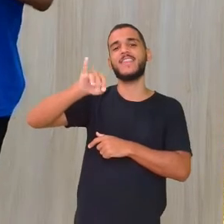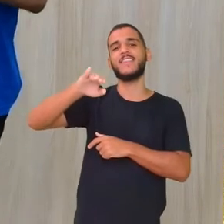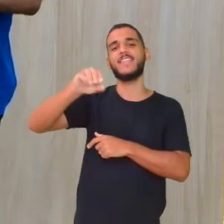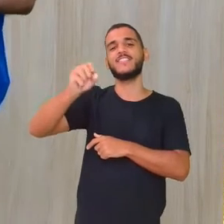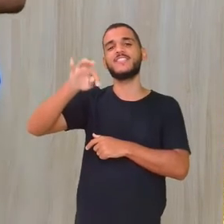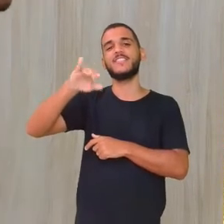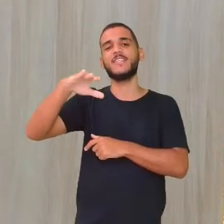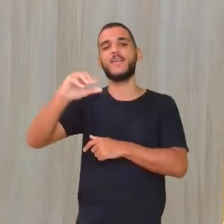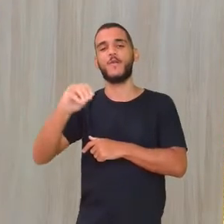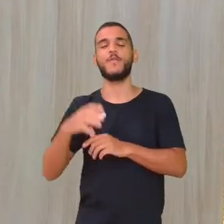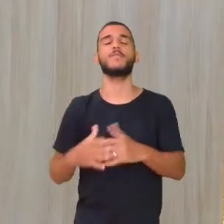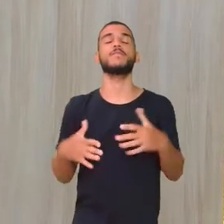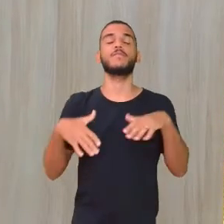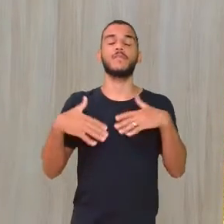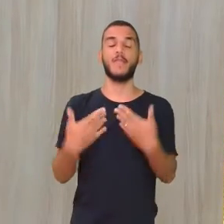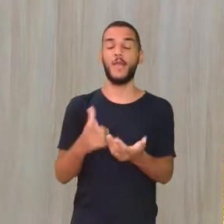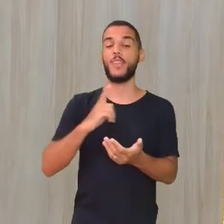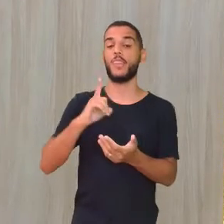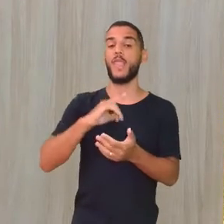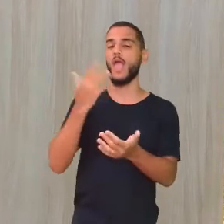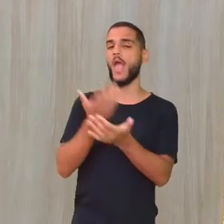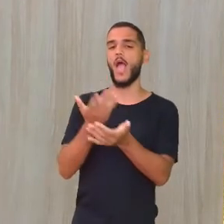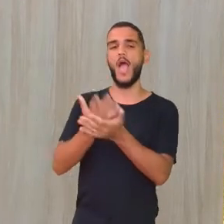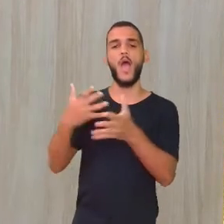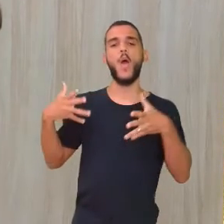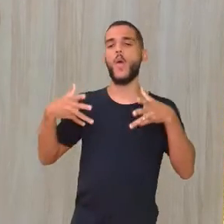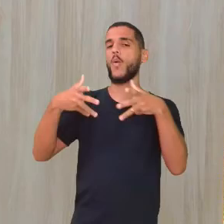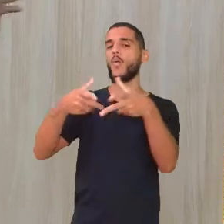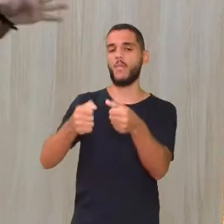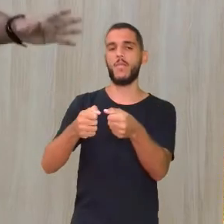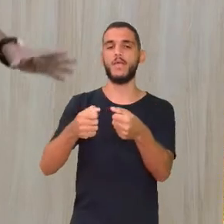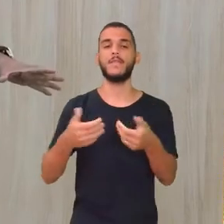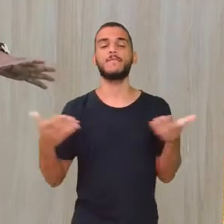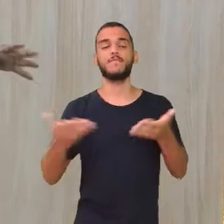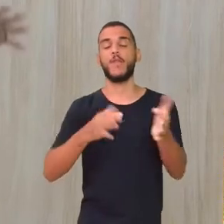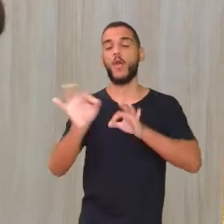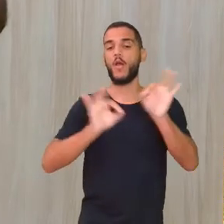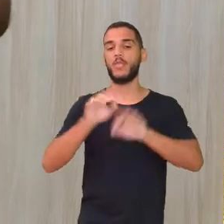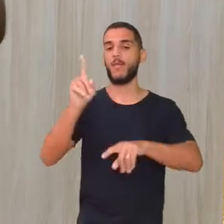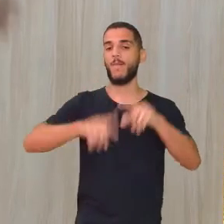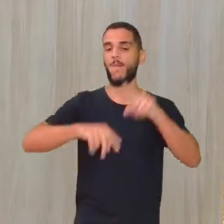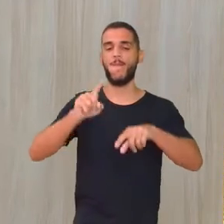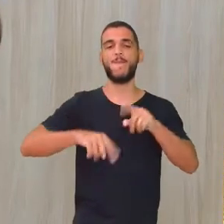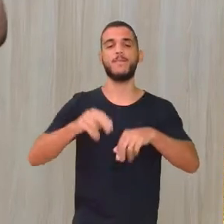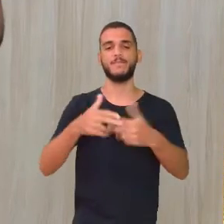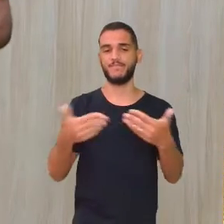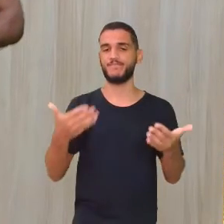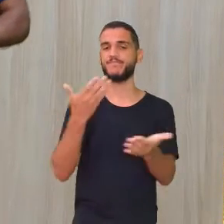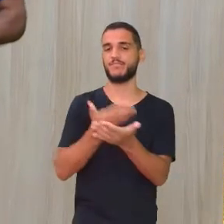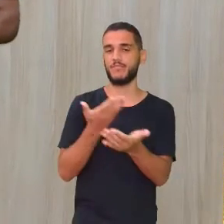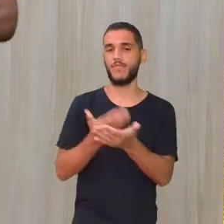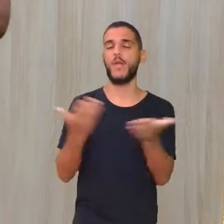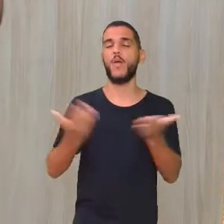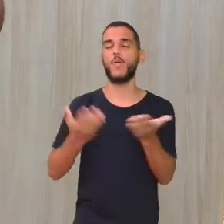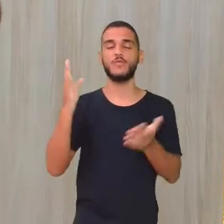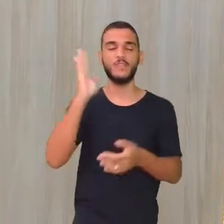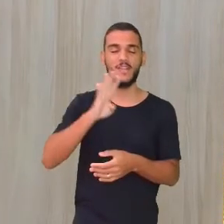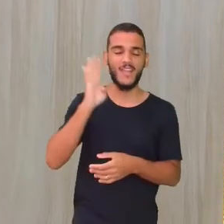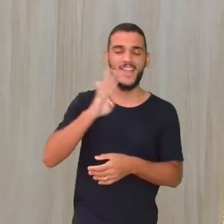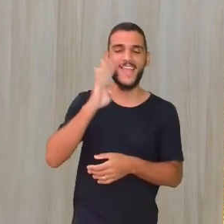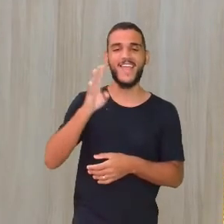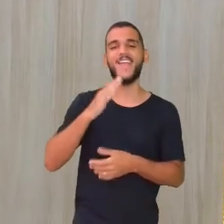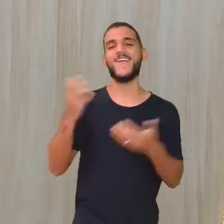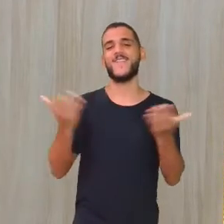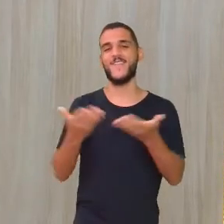inteirinha aí com você Então vamos embora, separa-te o ambiente de estudo que vai ser a aula massa hoje Exatamente,